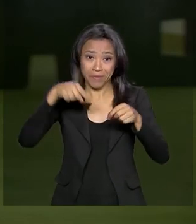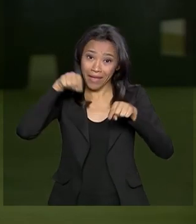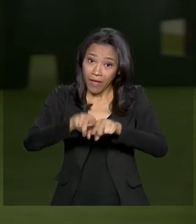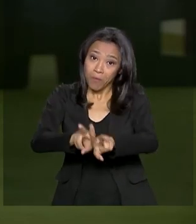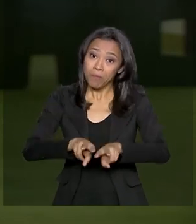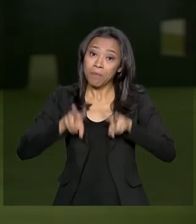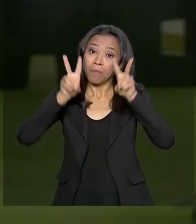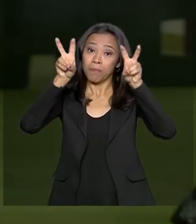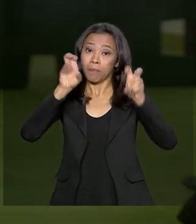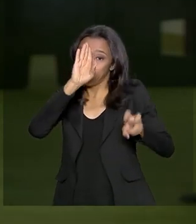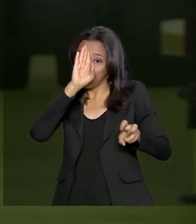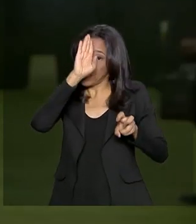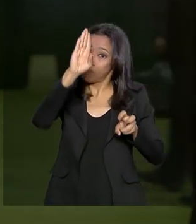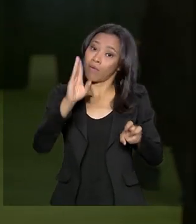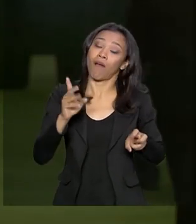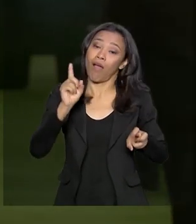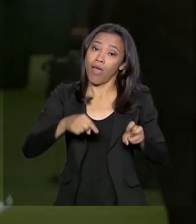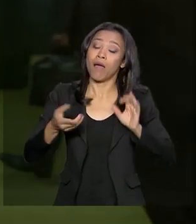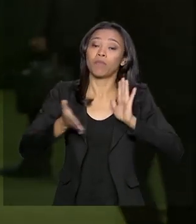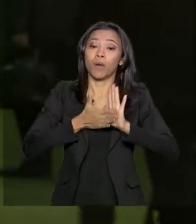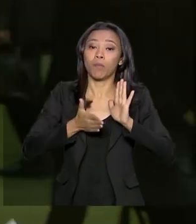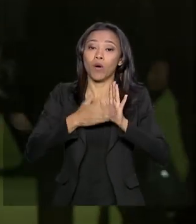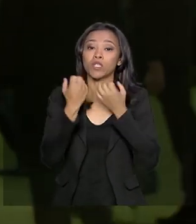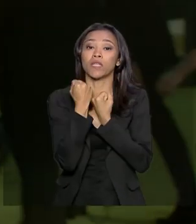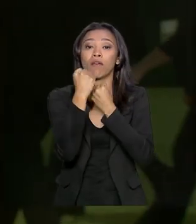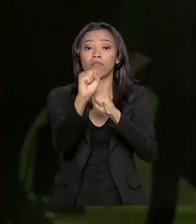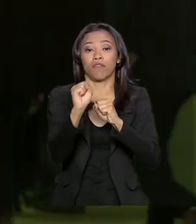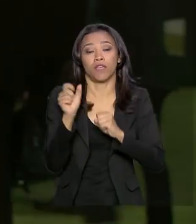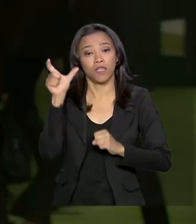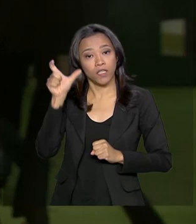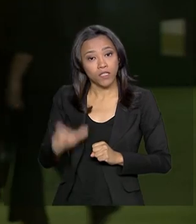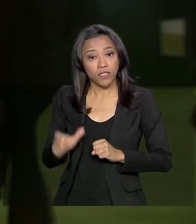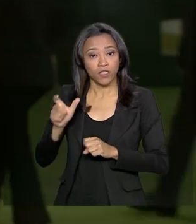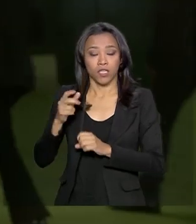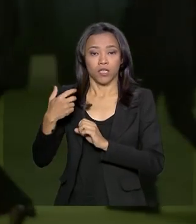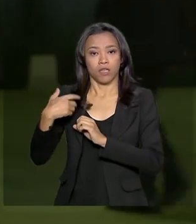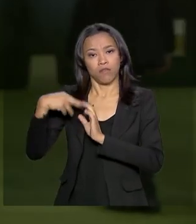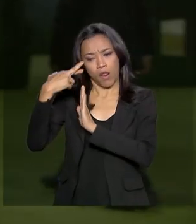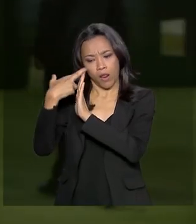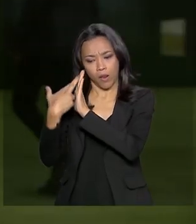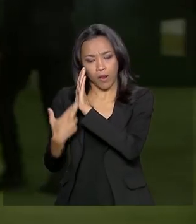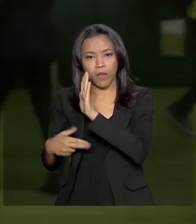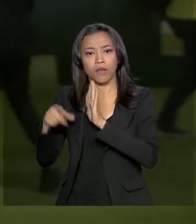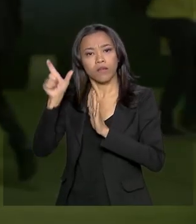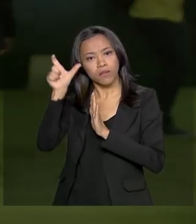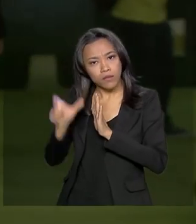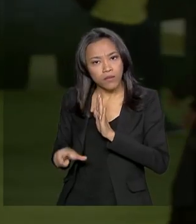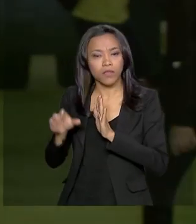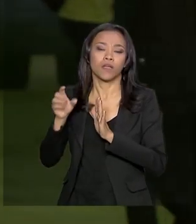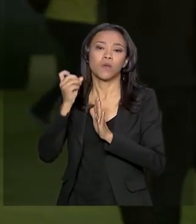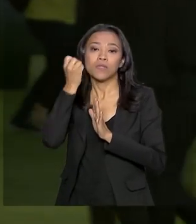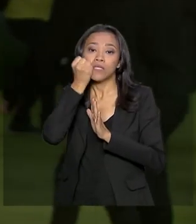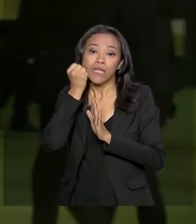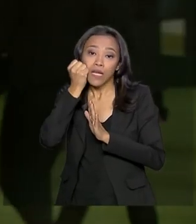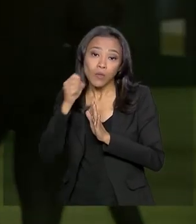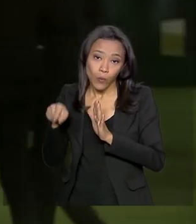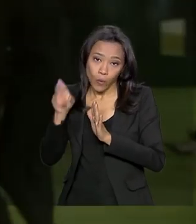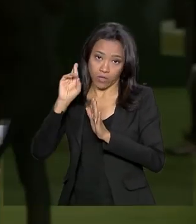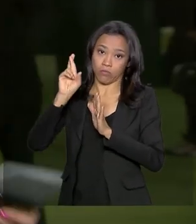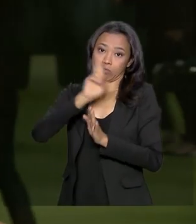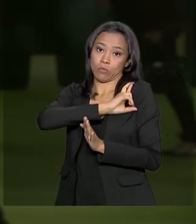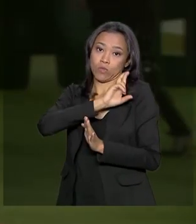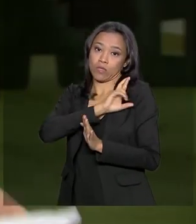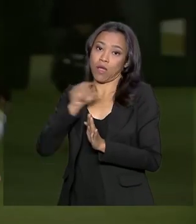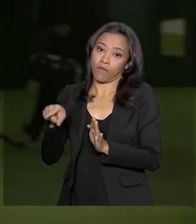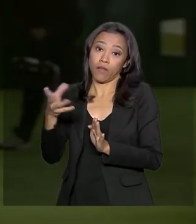paralela. Essa é a proposta defendida pelo relator, que é o senador Tasso Gereissati. Ele promete entregar o parecer em